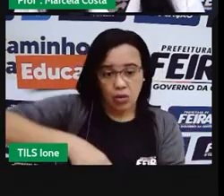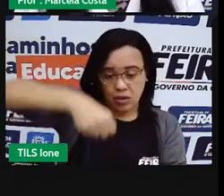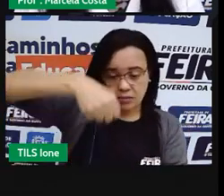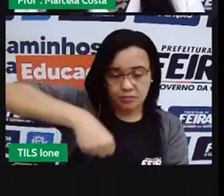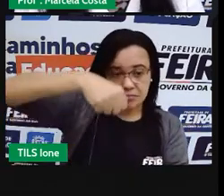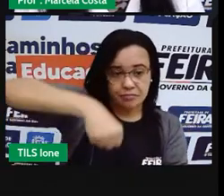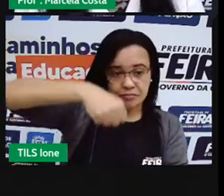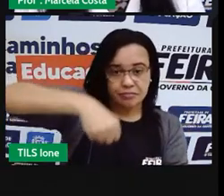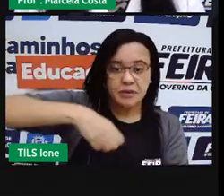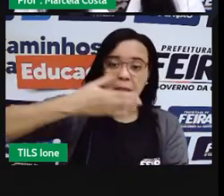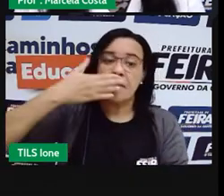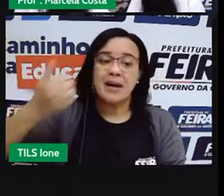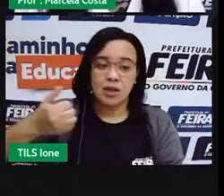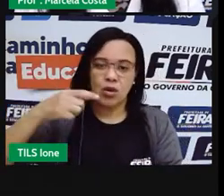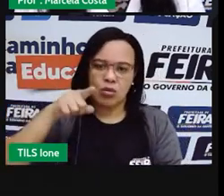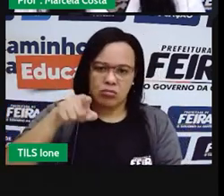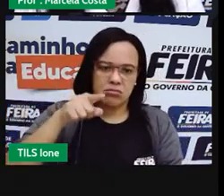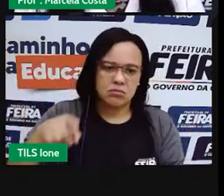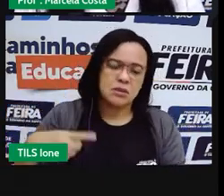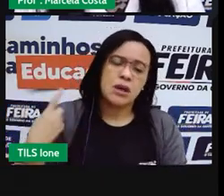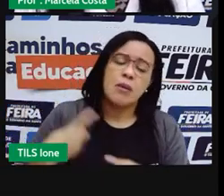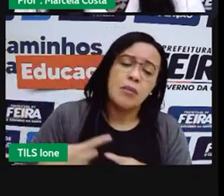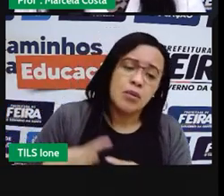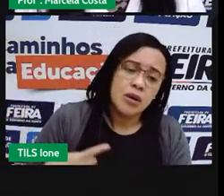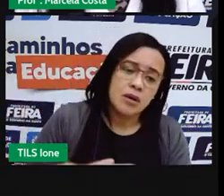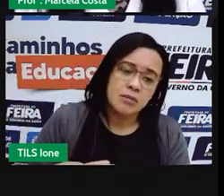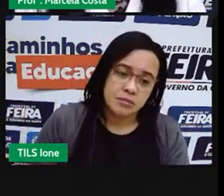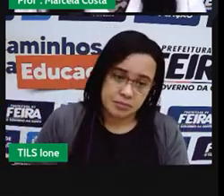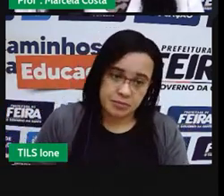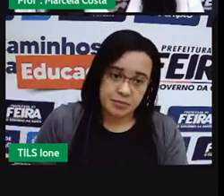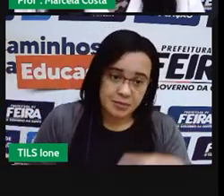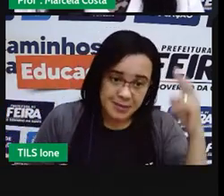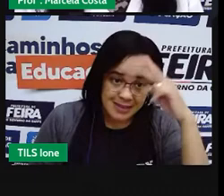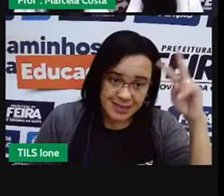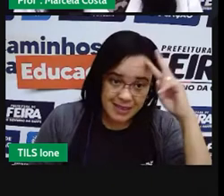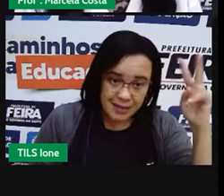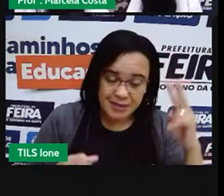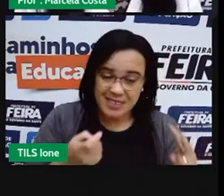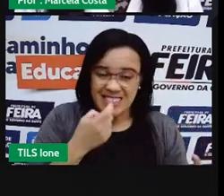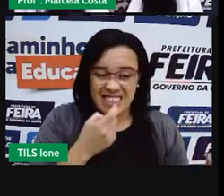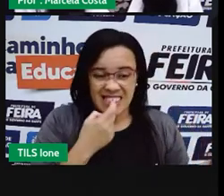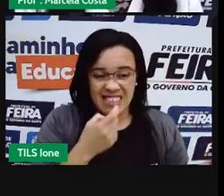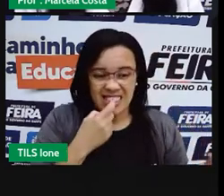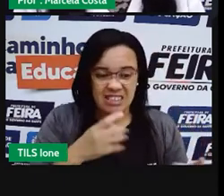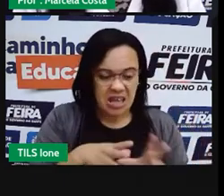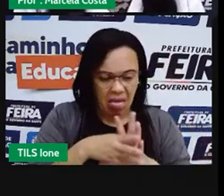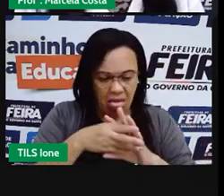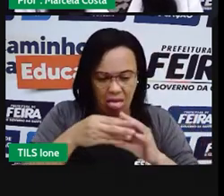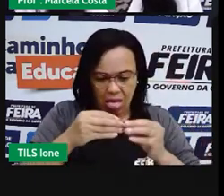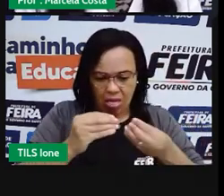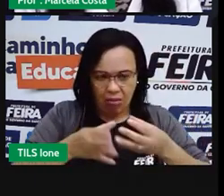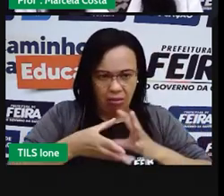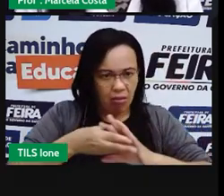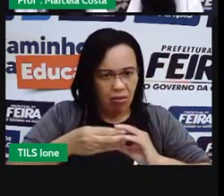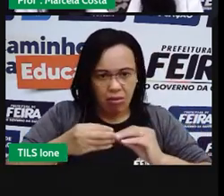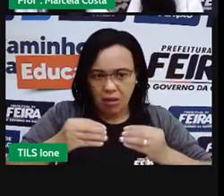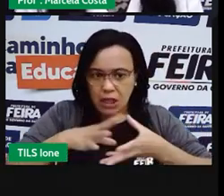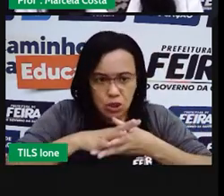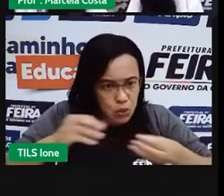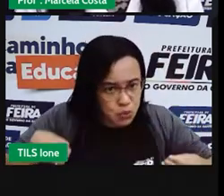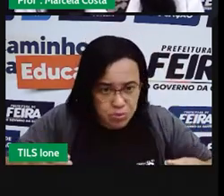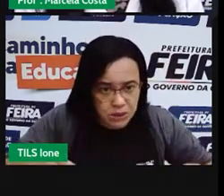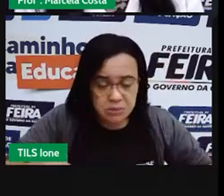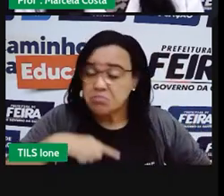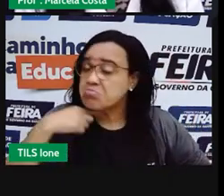que o plástico, ele demora muito tempo para desaparecer da natureza, para que se desça um pouco entre a gente.